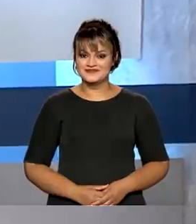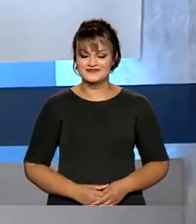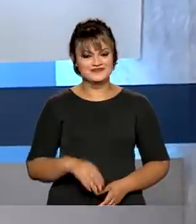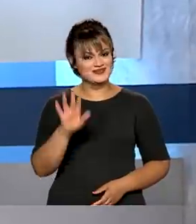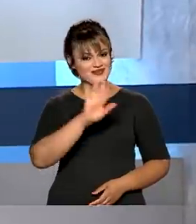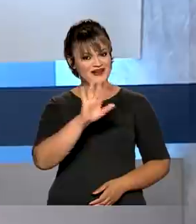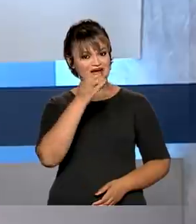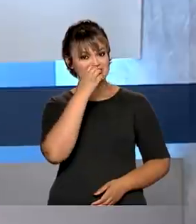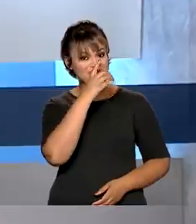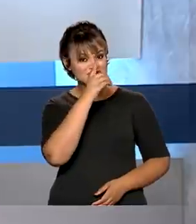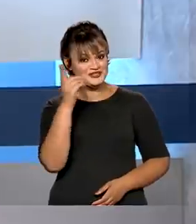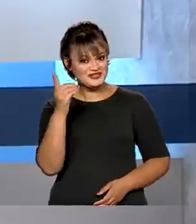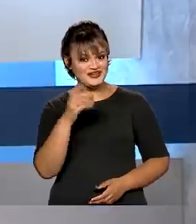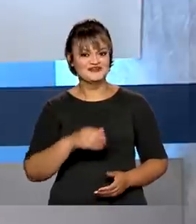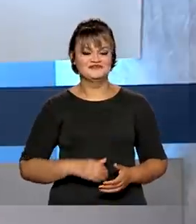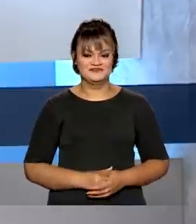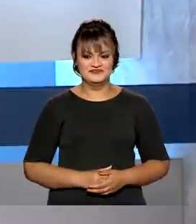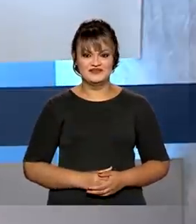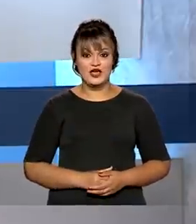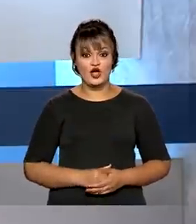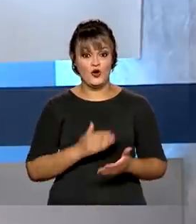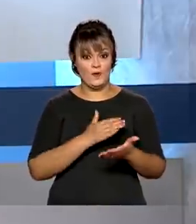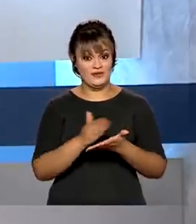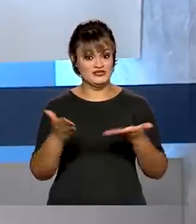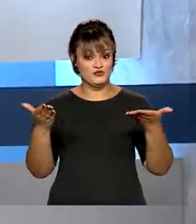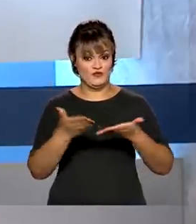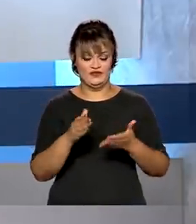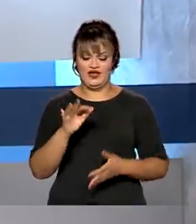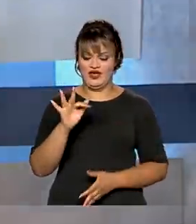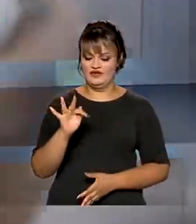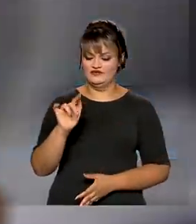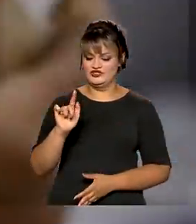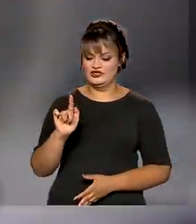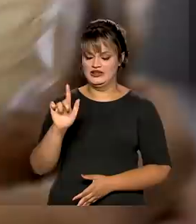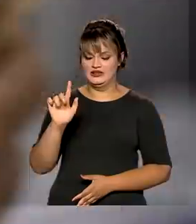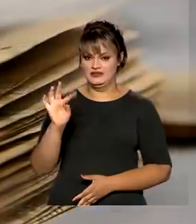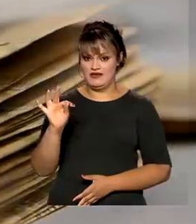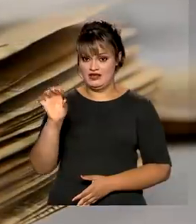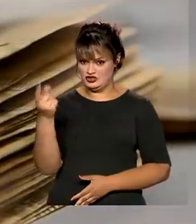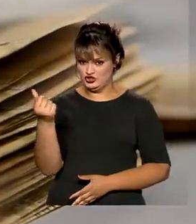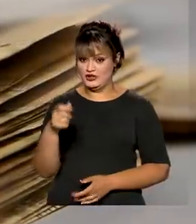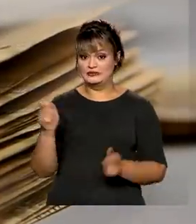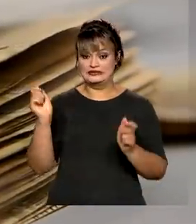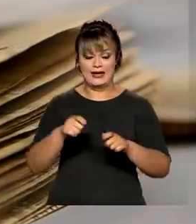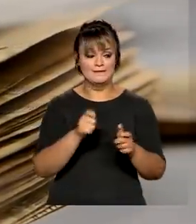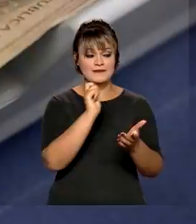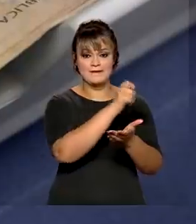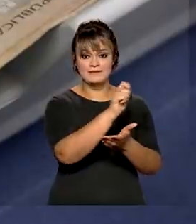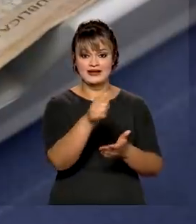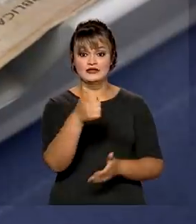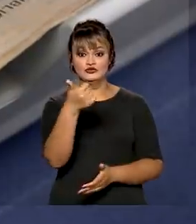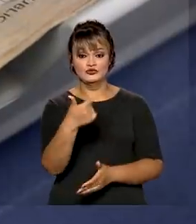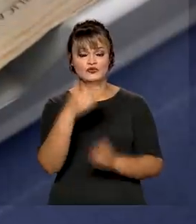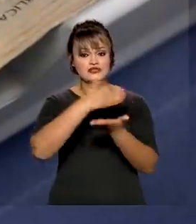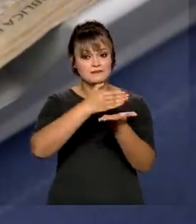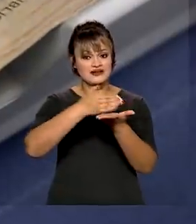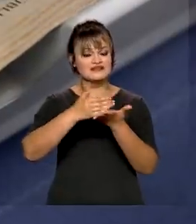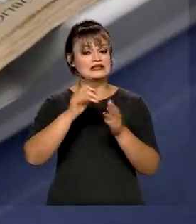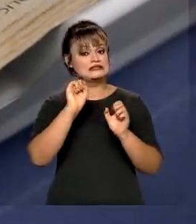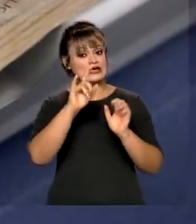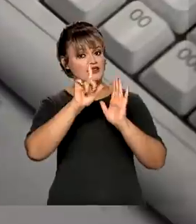Olá, bom dia! A partir de hoje, FGTS pode ser usado para pagar até 12 parcelas